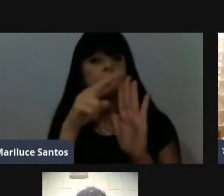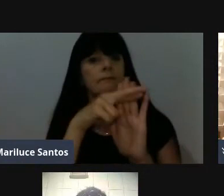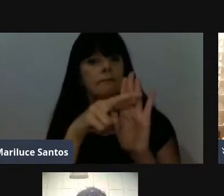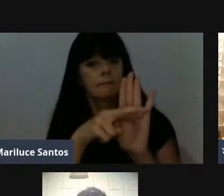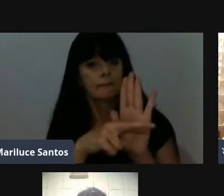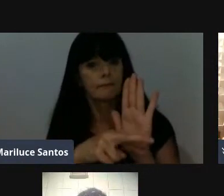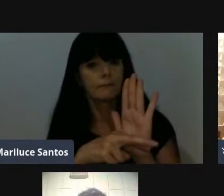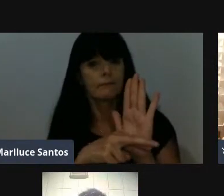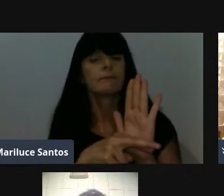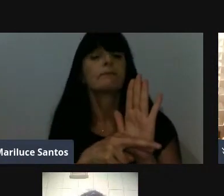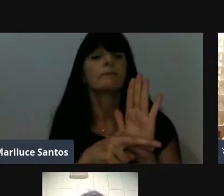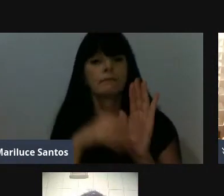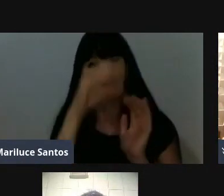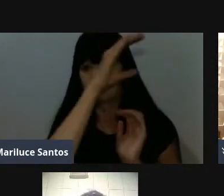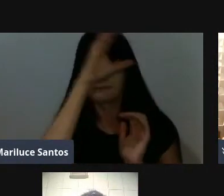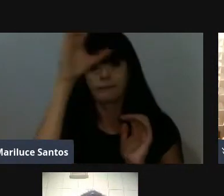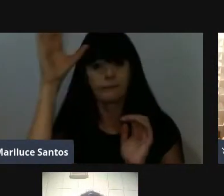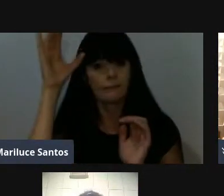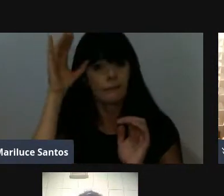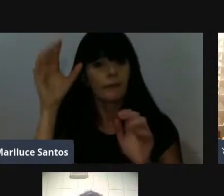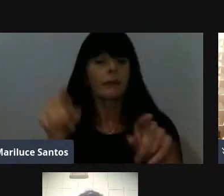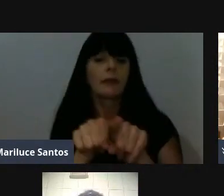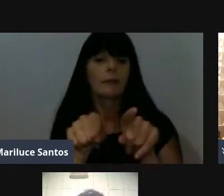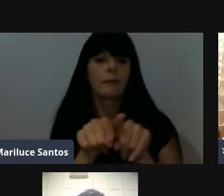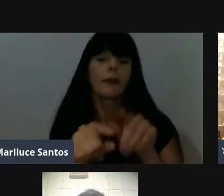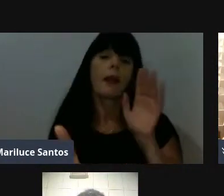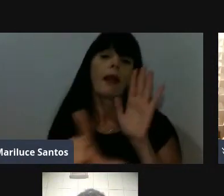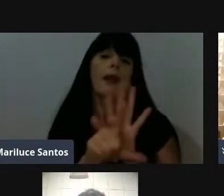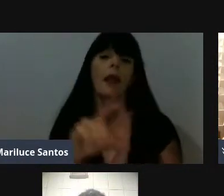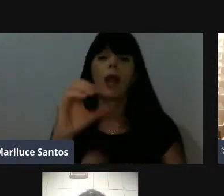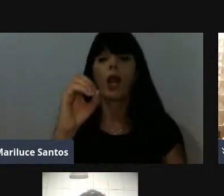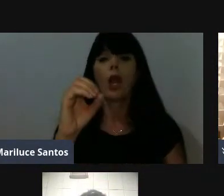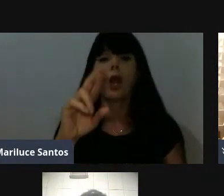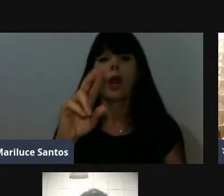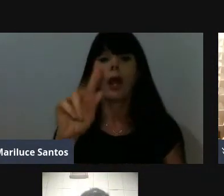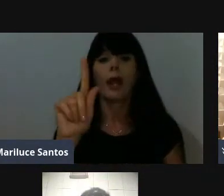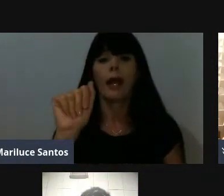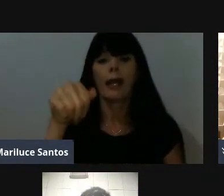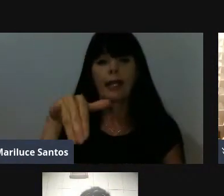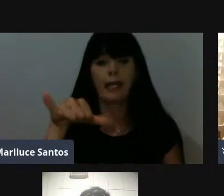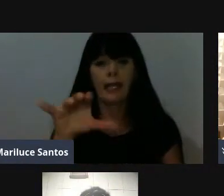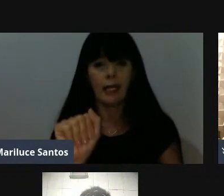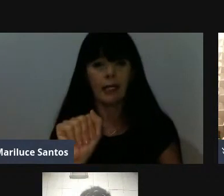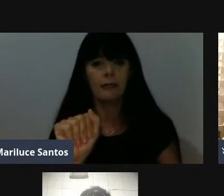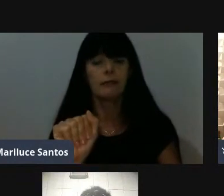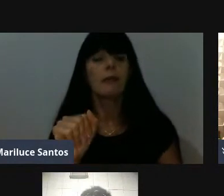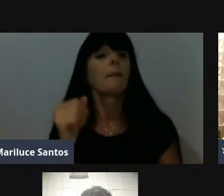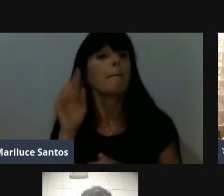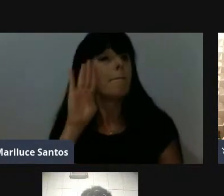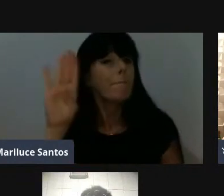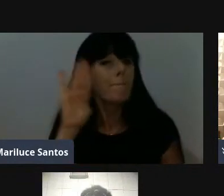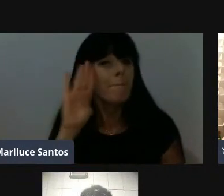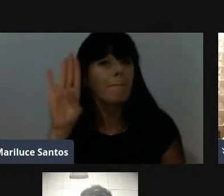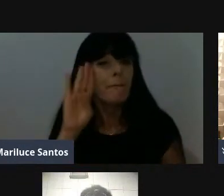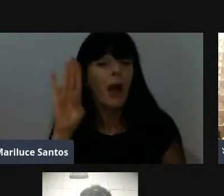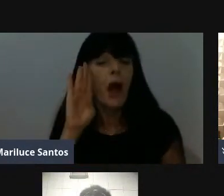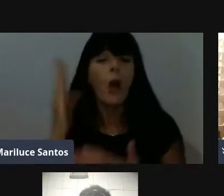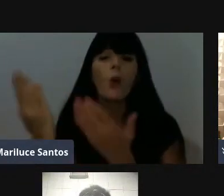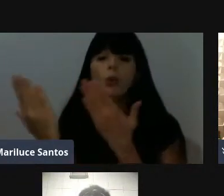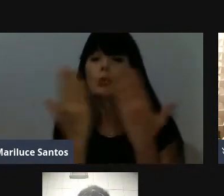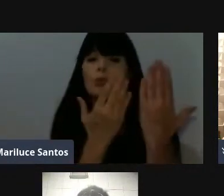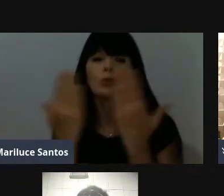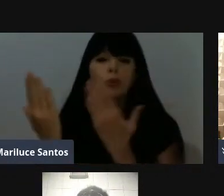estudando o regimento interno da Câmara e também a lei orgânica do nosso município, né? E principalmente